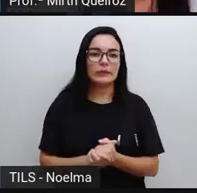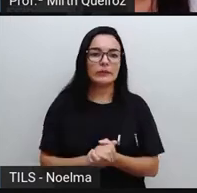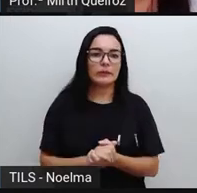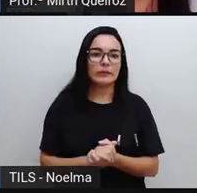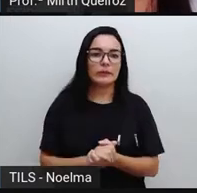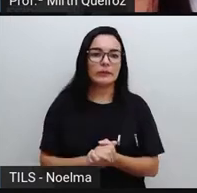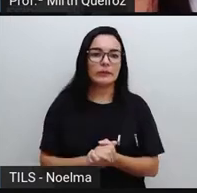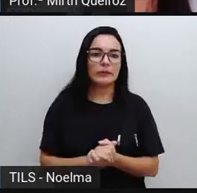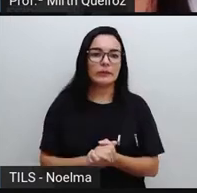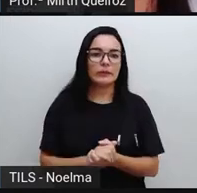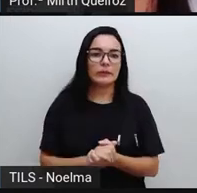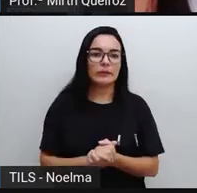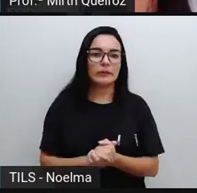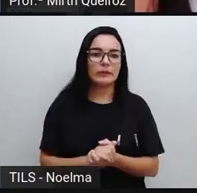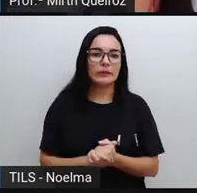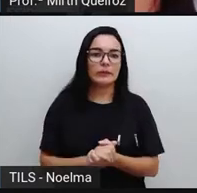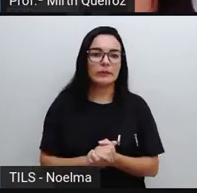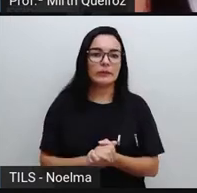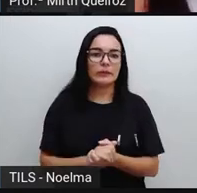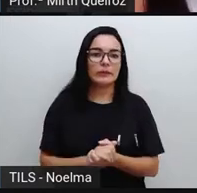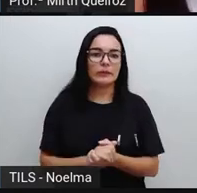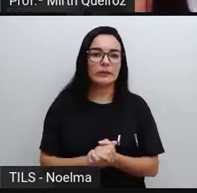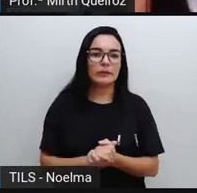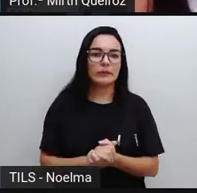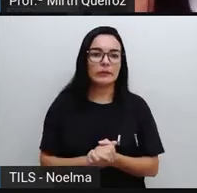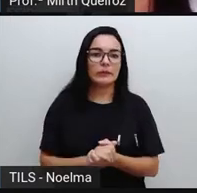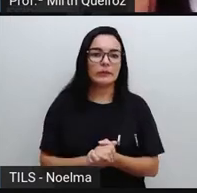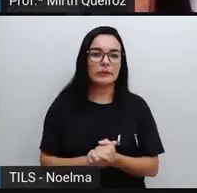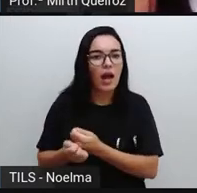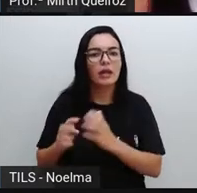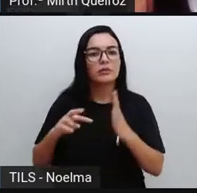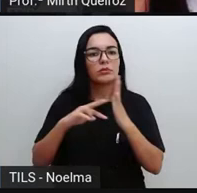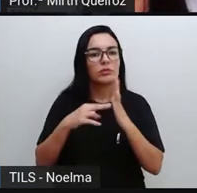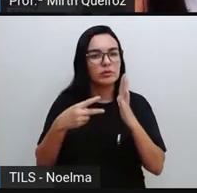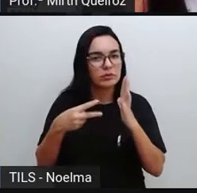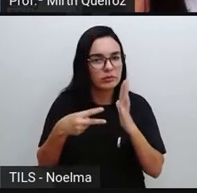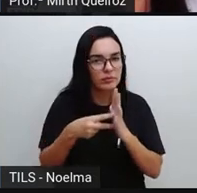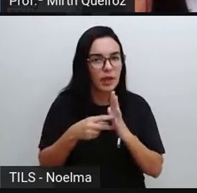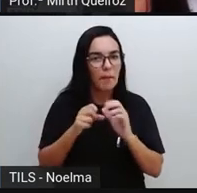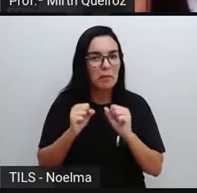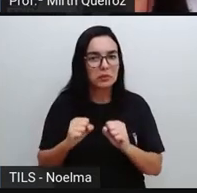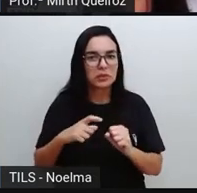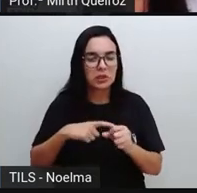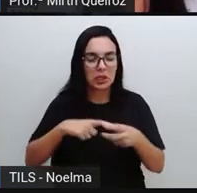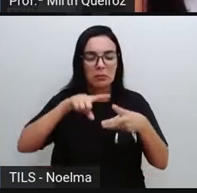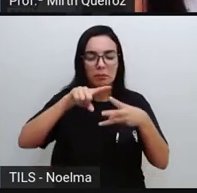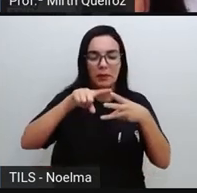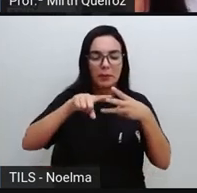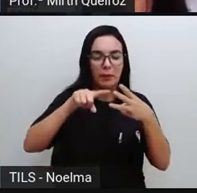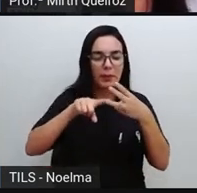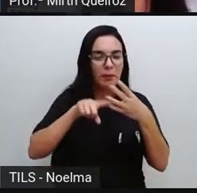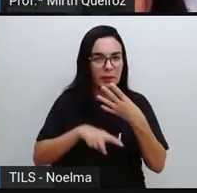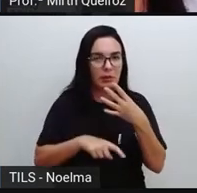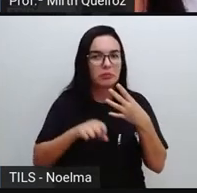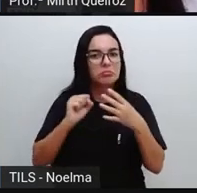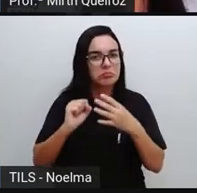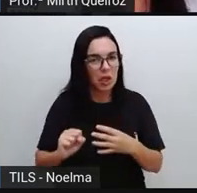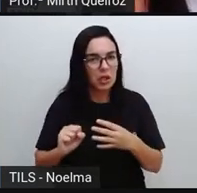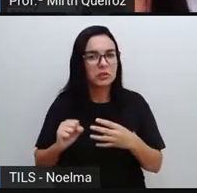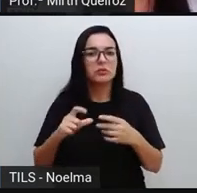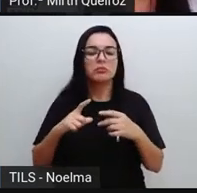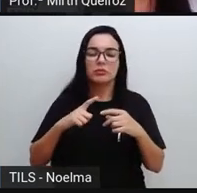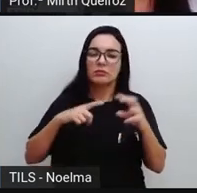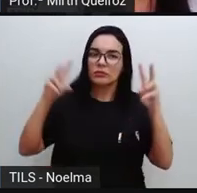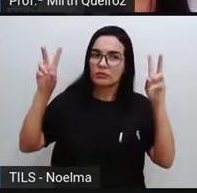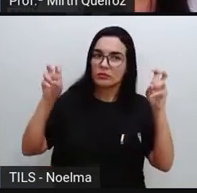Nós vamos ter o significado, que pode, essa palavra pode apresentar mais de um significado, pode ter um significado de sentido figurado,